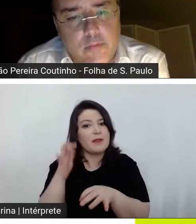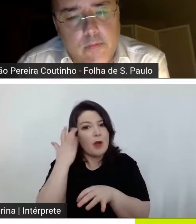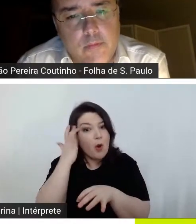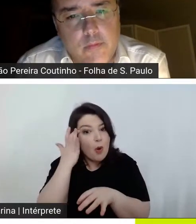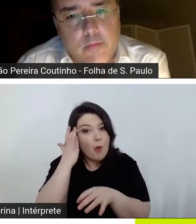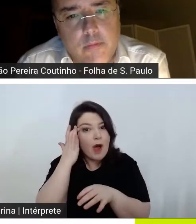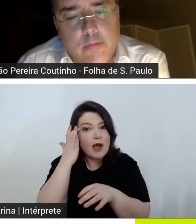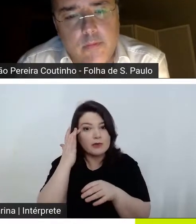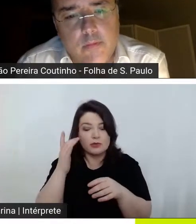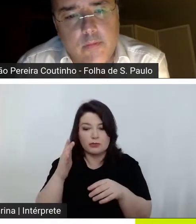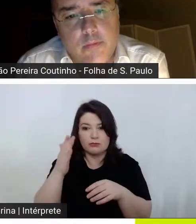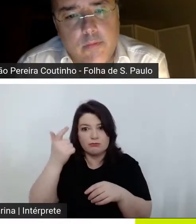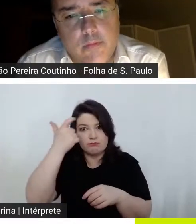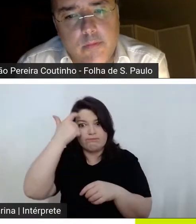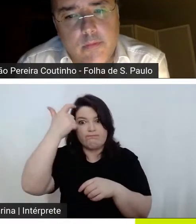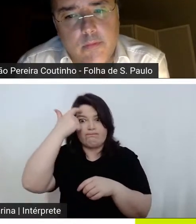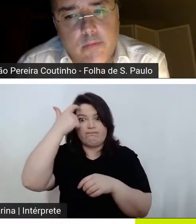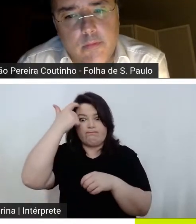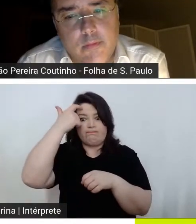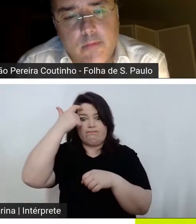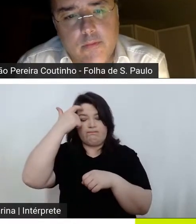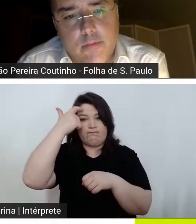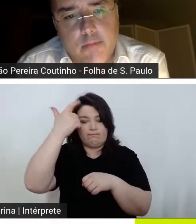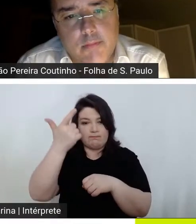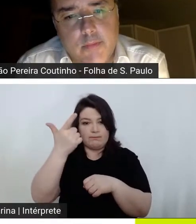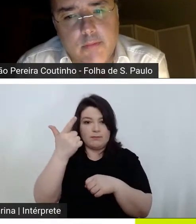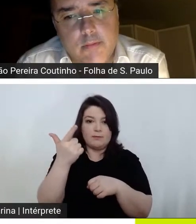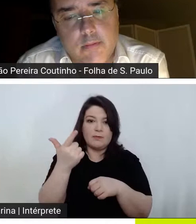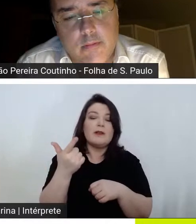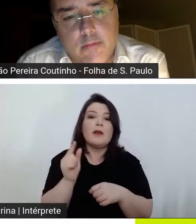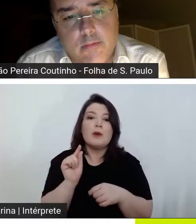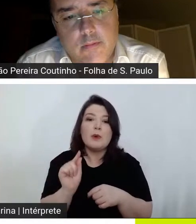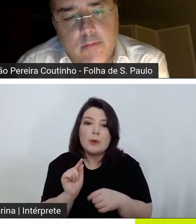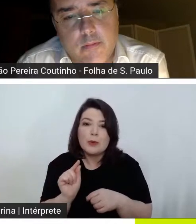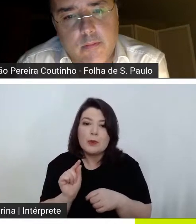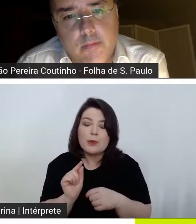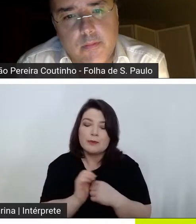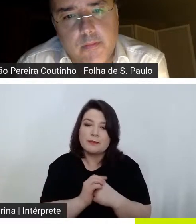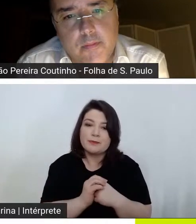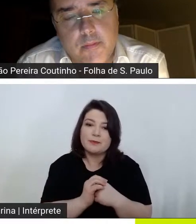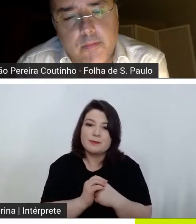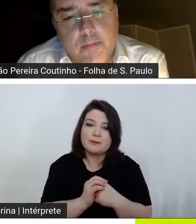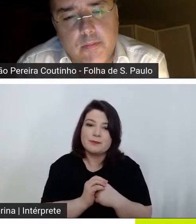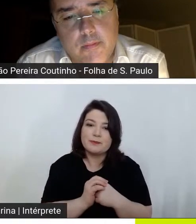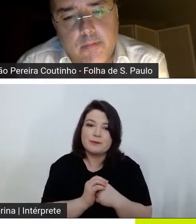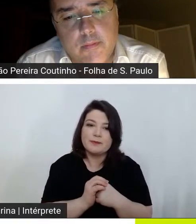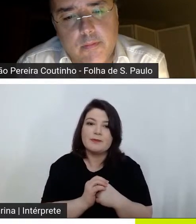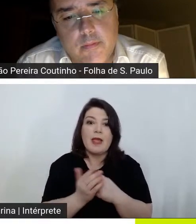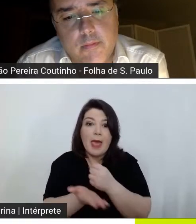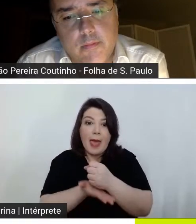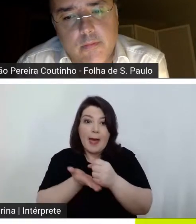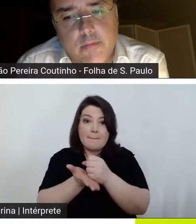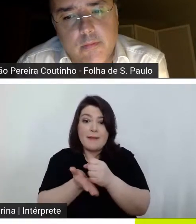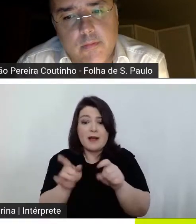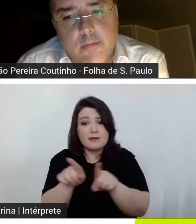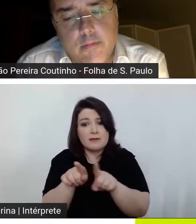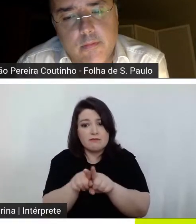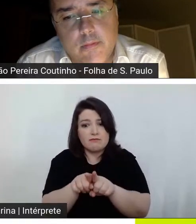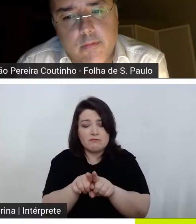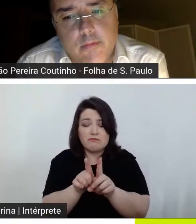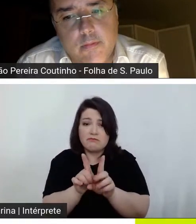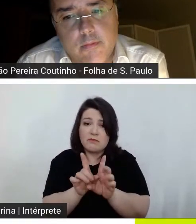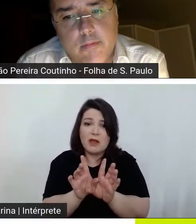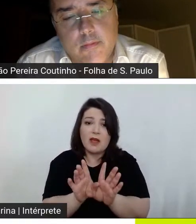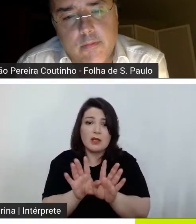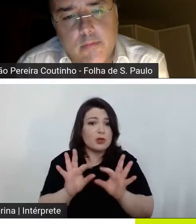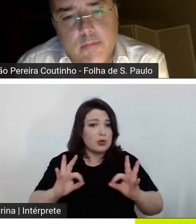compulsivo ele vai de certa maneira ele é a base e o fundamento de